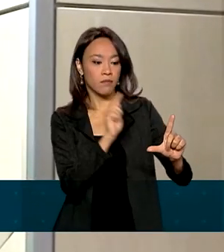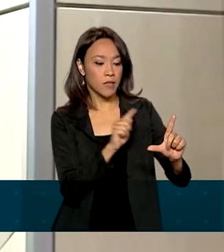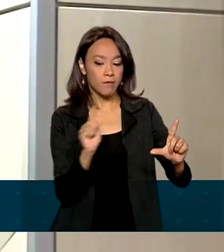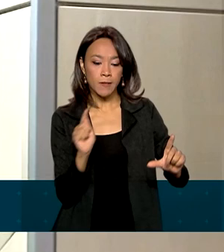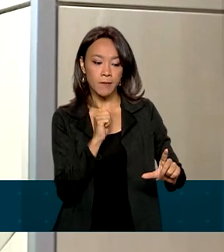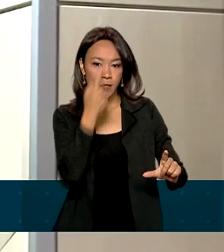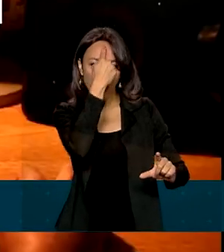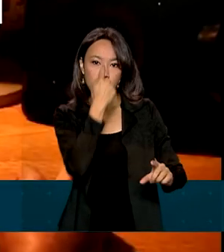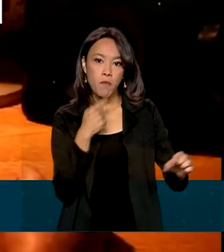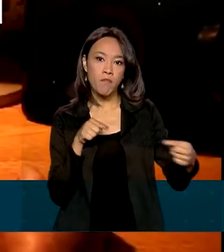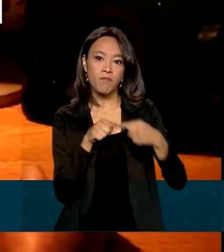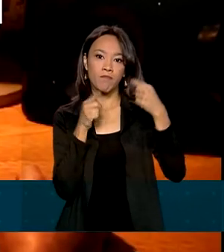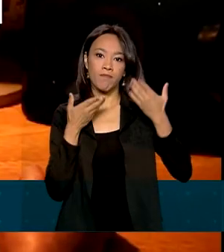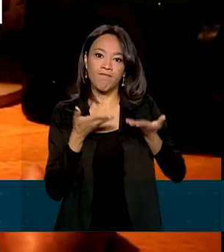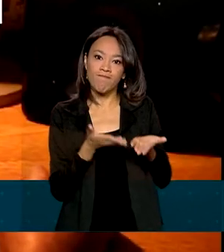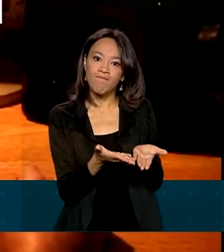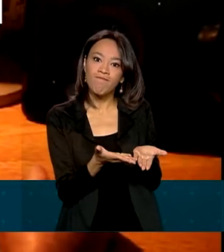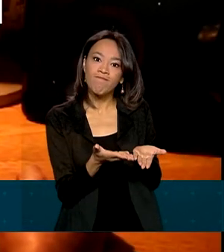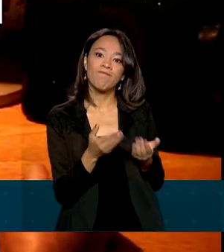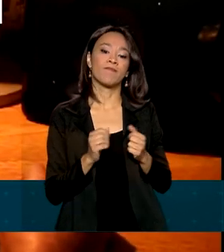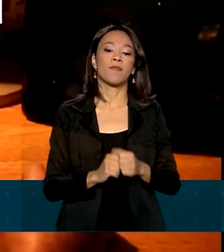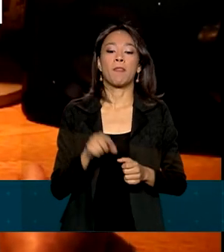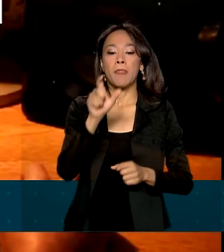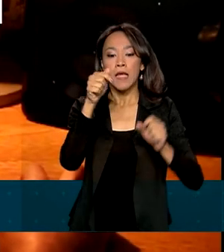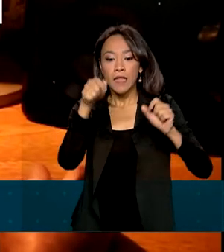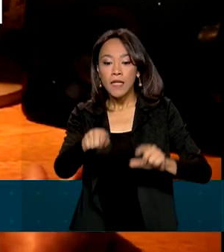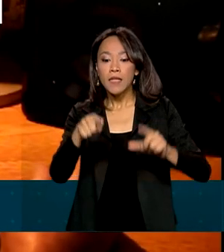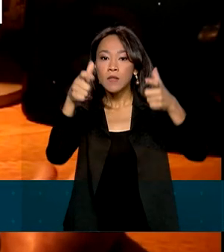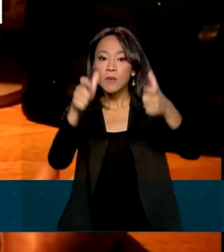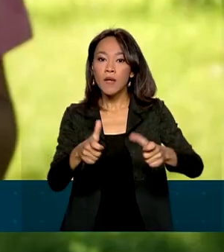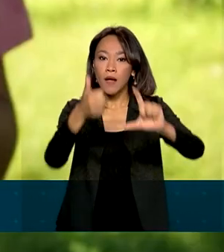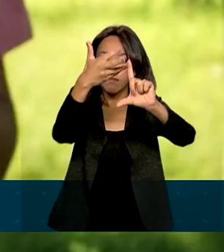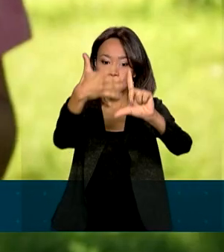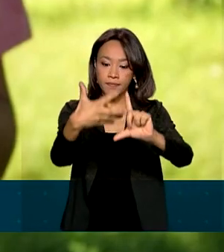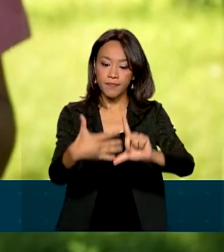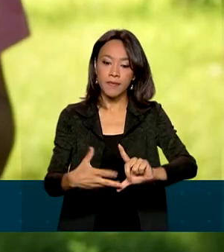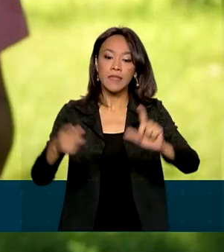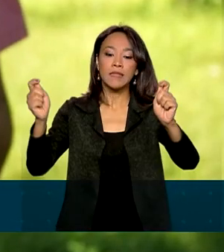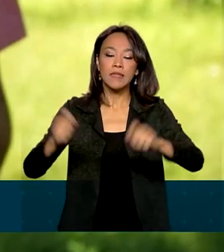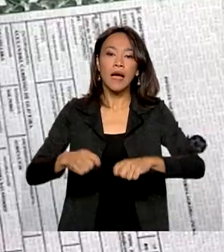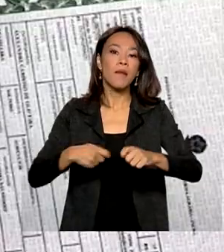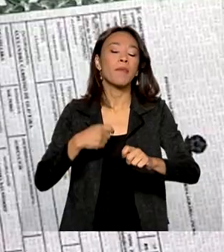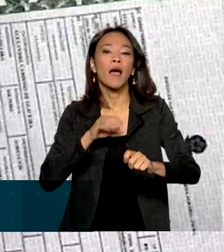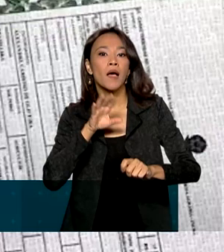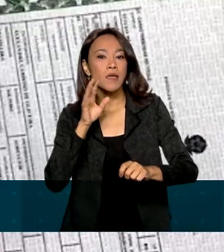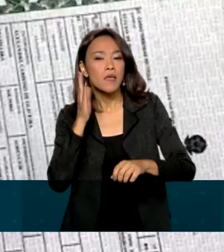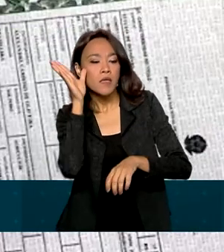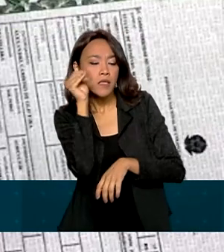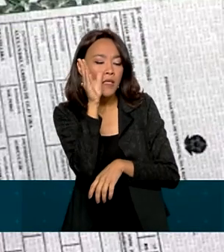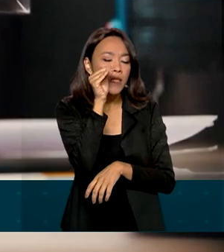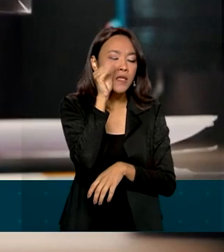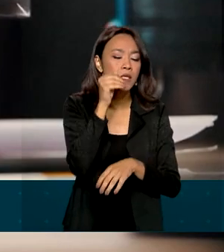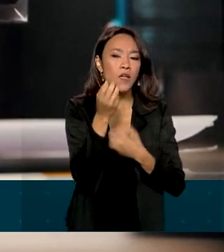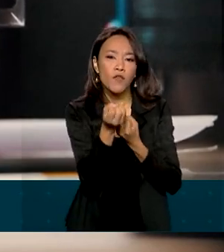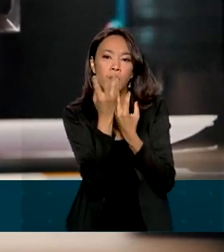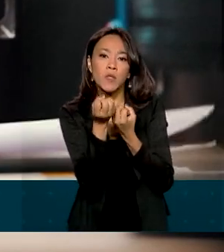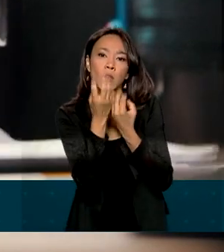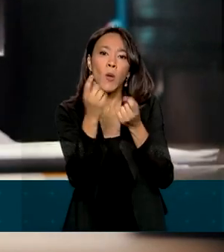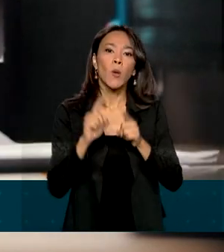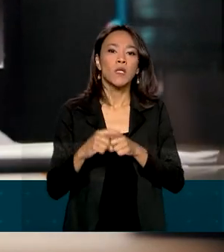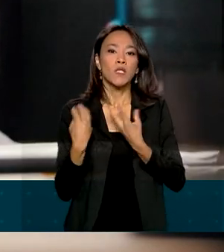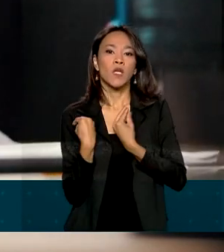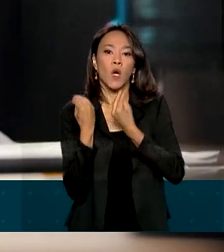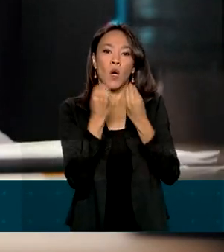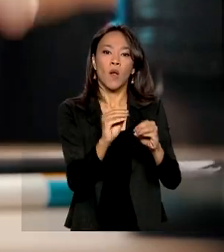a ver com o seu perfil. Na plataforma, será possível também consultar e atualizar dados, emitir documentos e fazer o